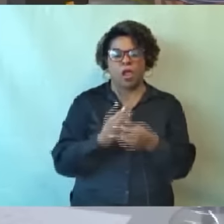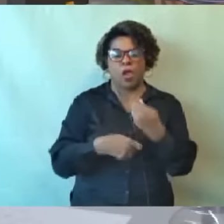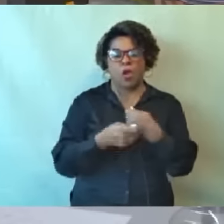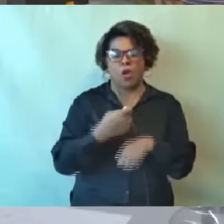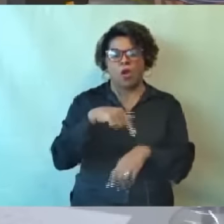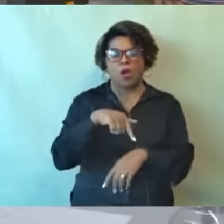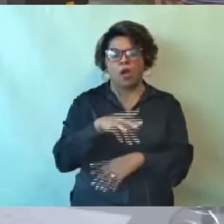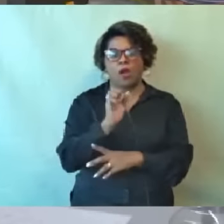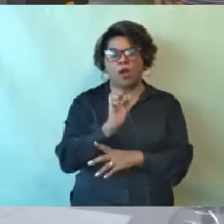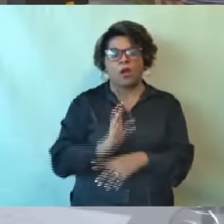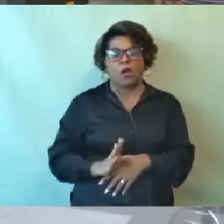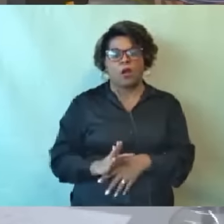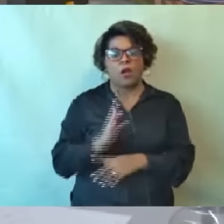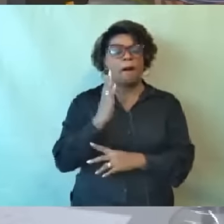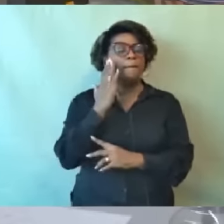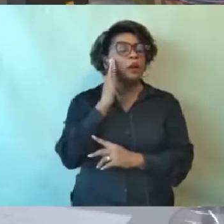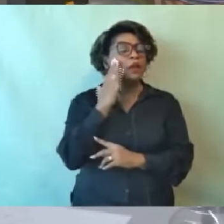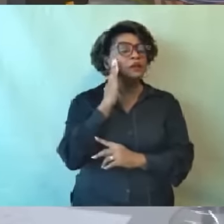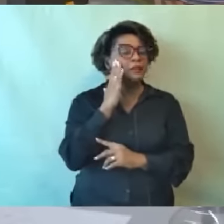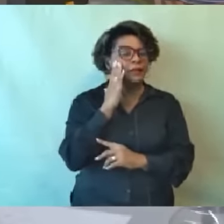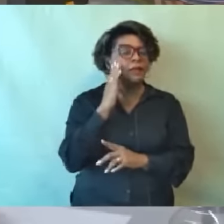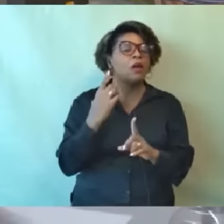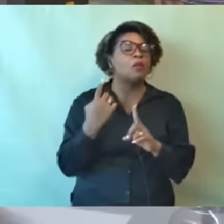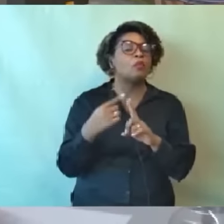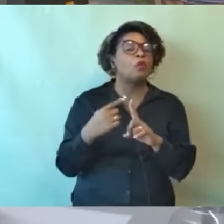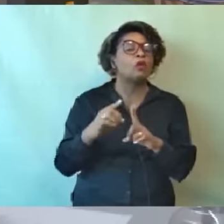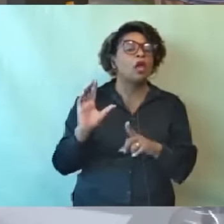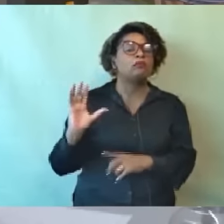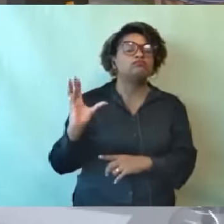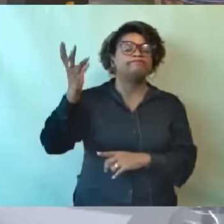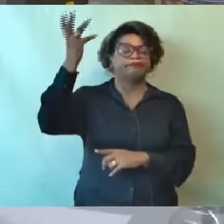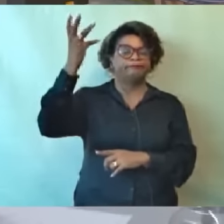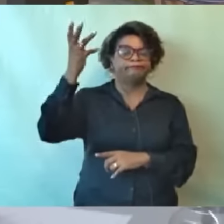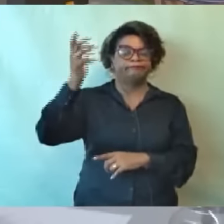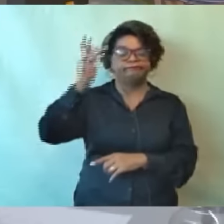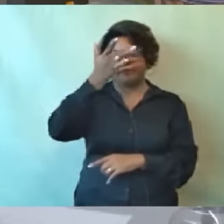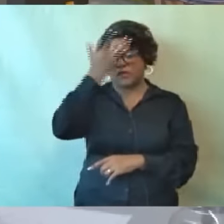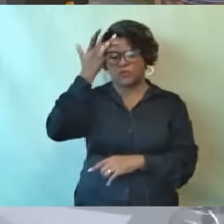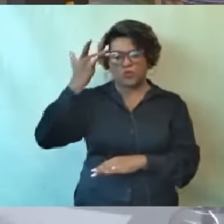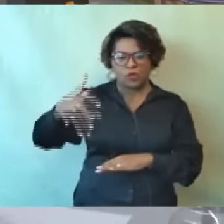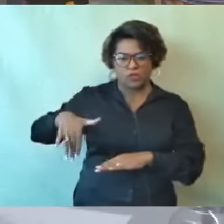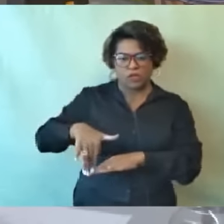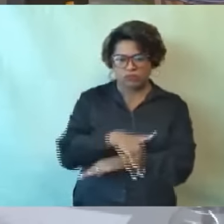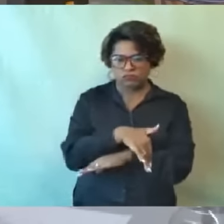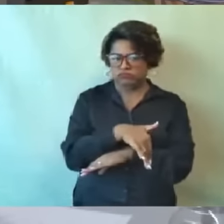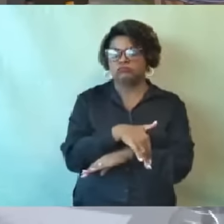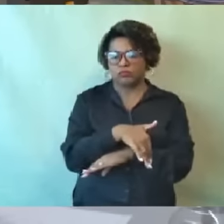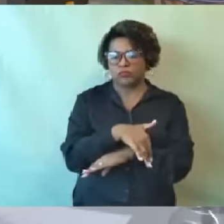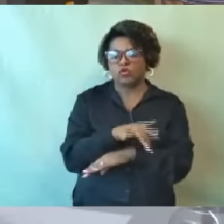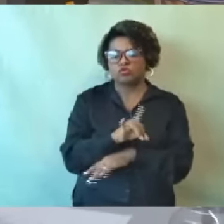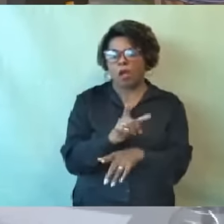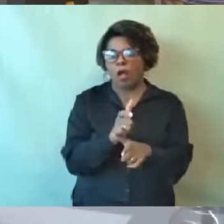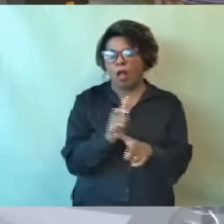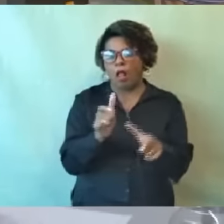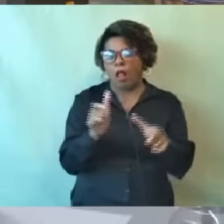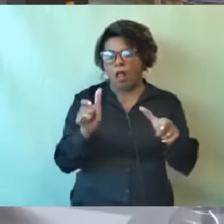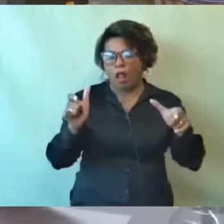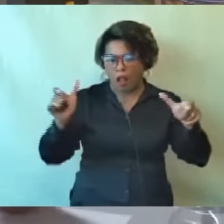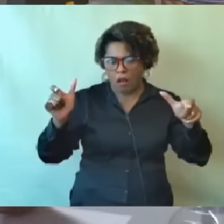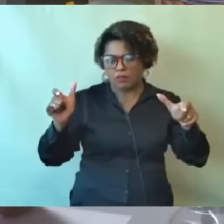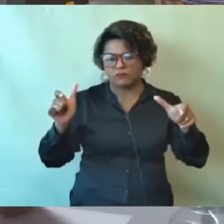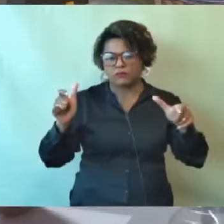Logo de início, quando a gente iniciou essa CPI, a gente fez estudos lembrando,